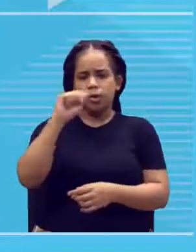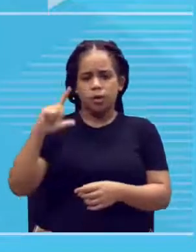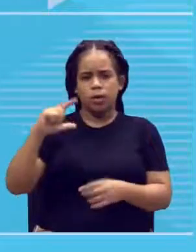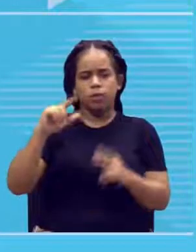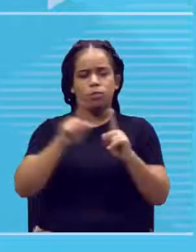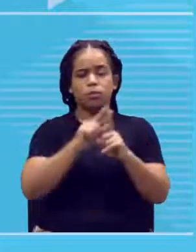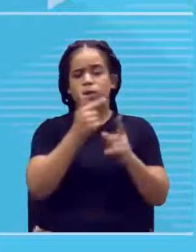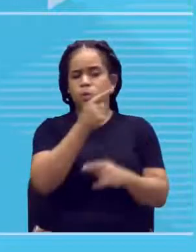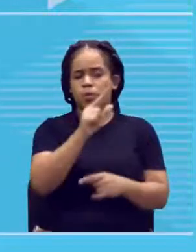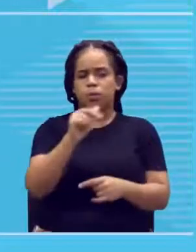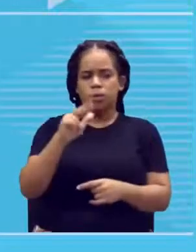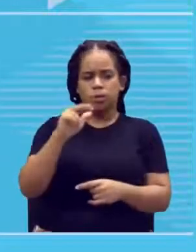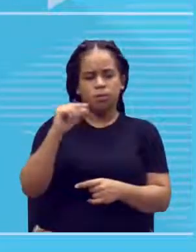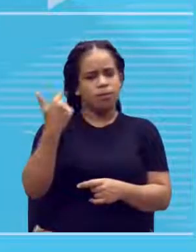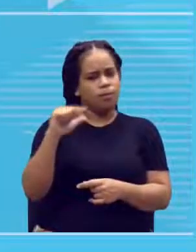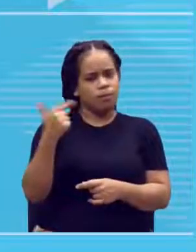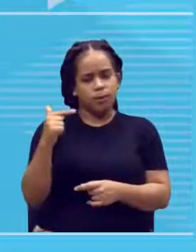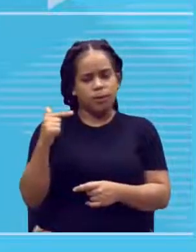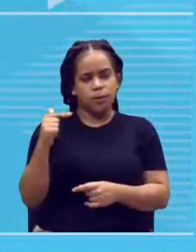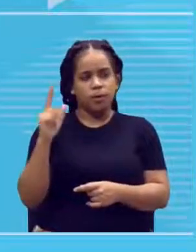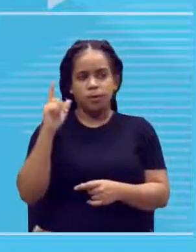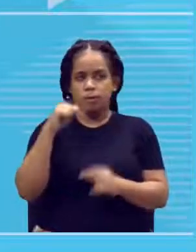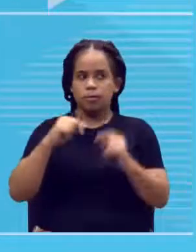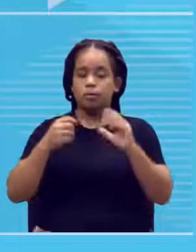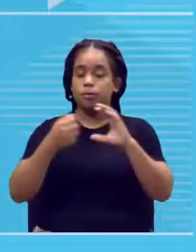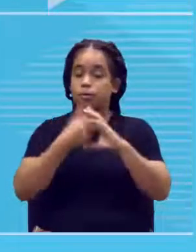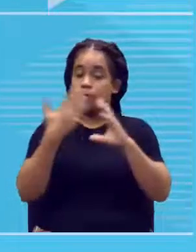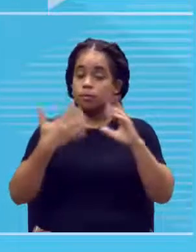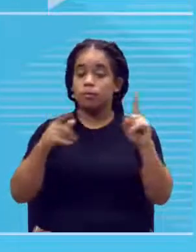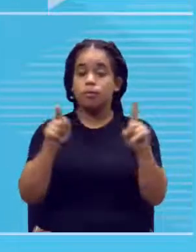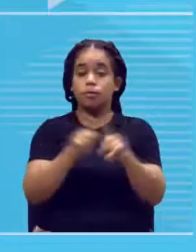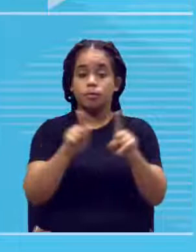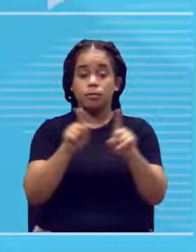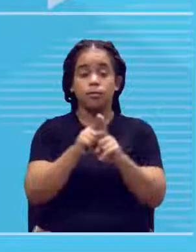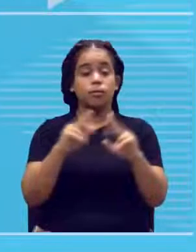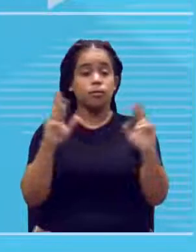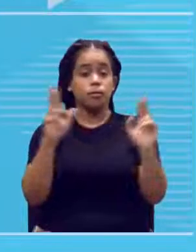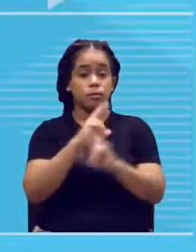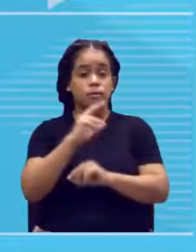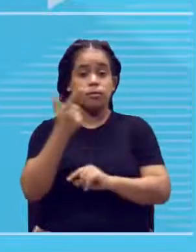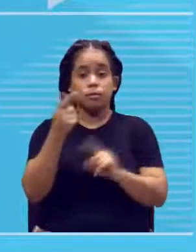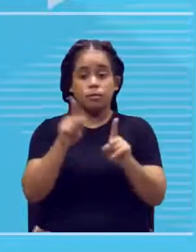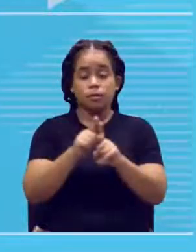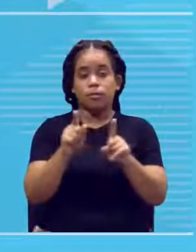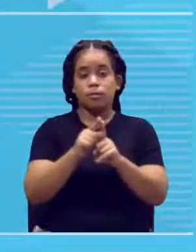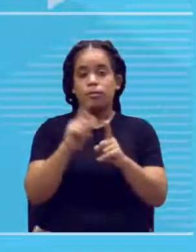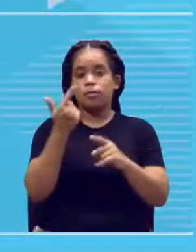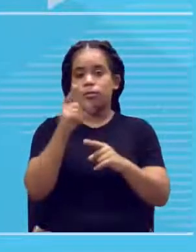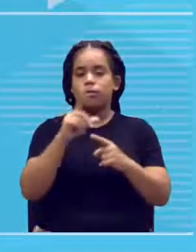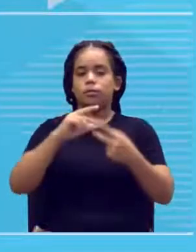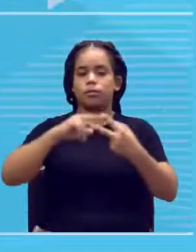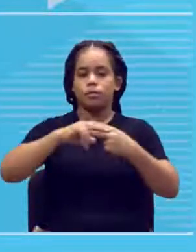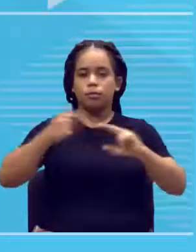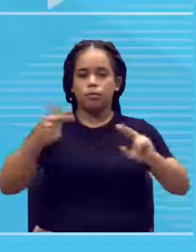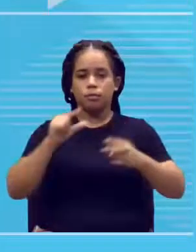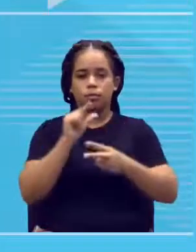Então, essa característica está associada também a outros genes ali. Então, eu não estou